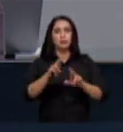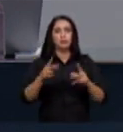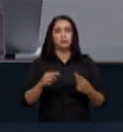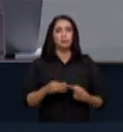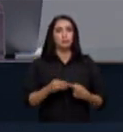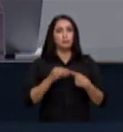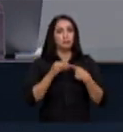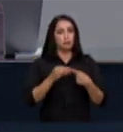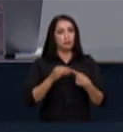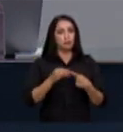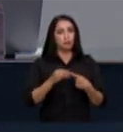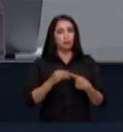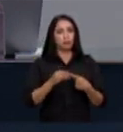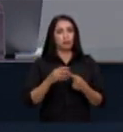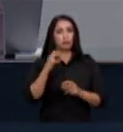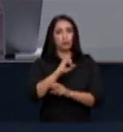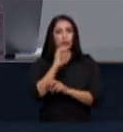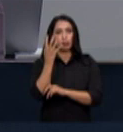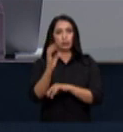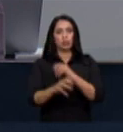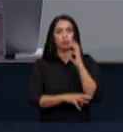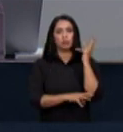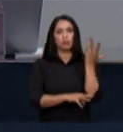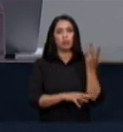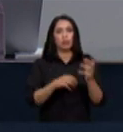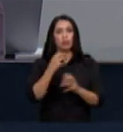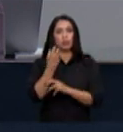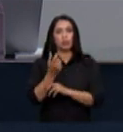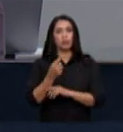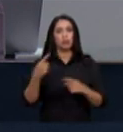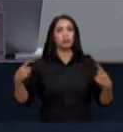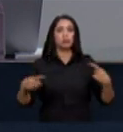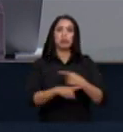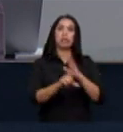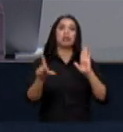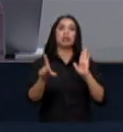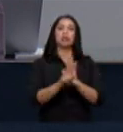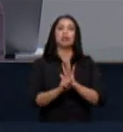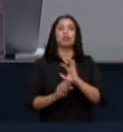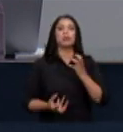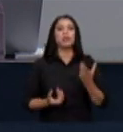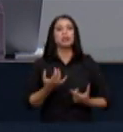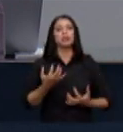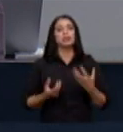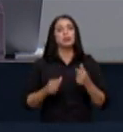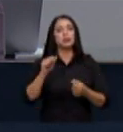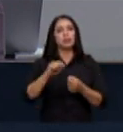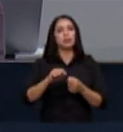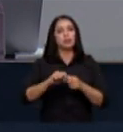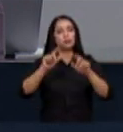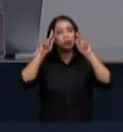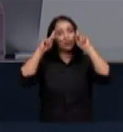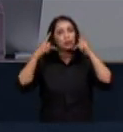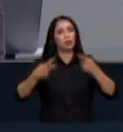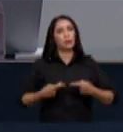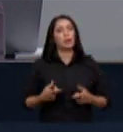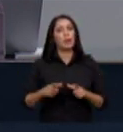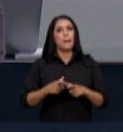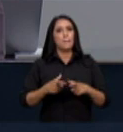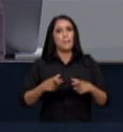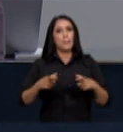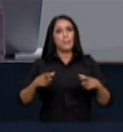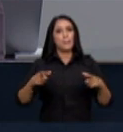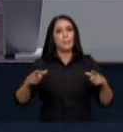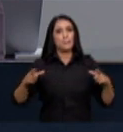o desmatamento ilegal e as queimadas causadas por ação humana cresceram